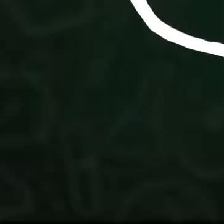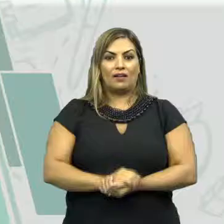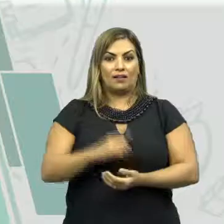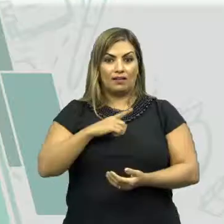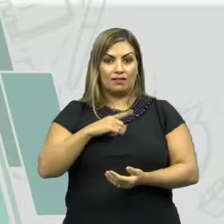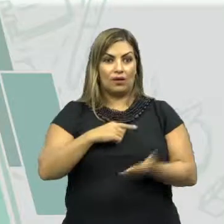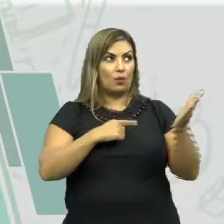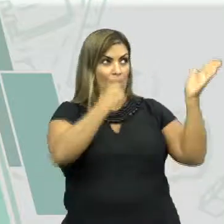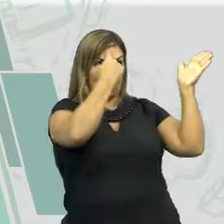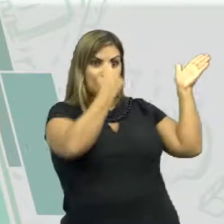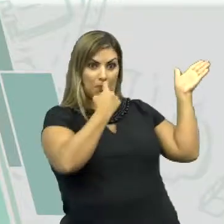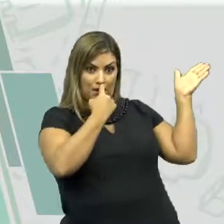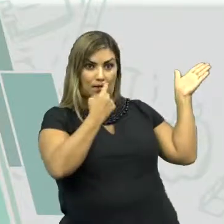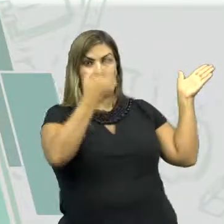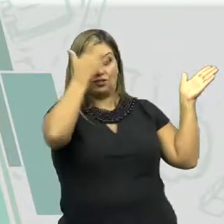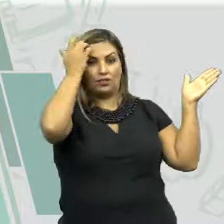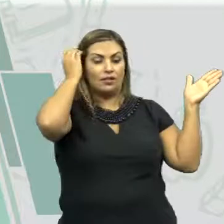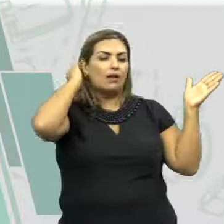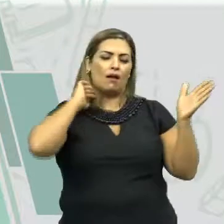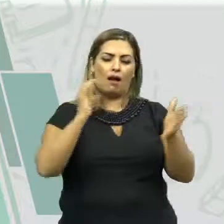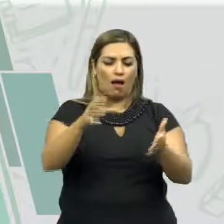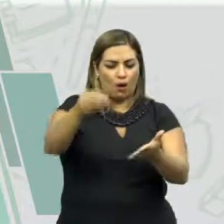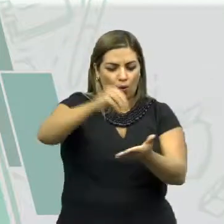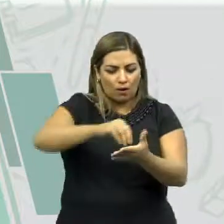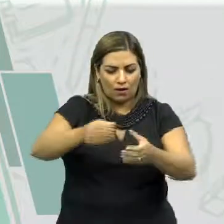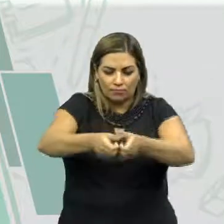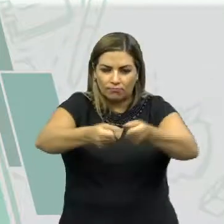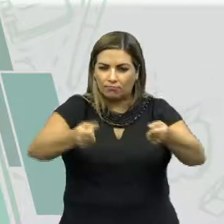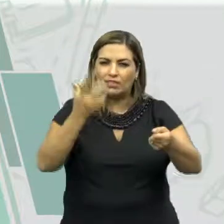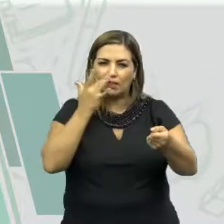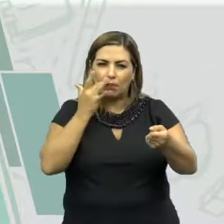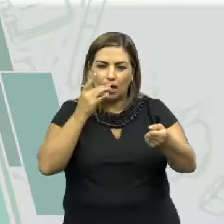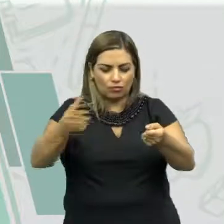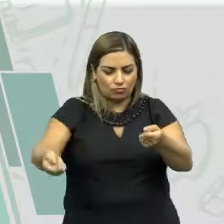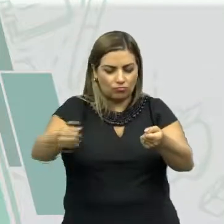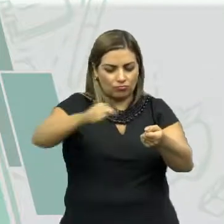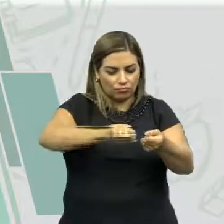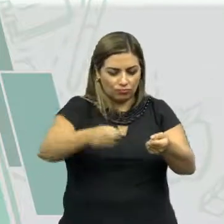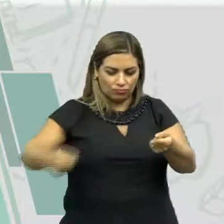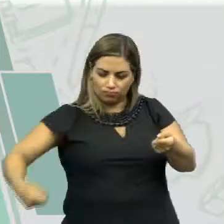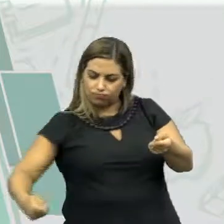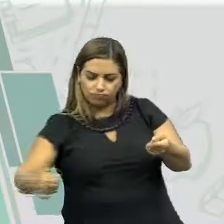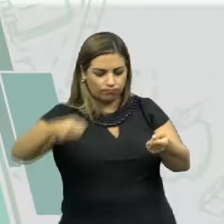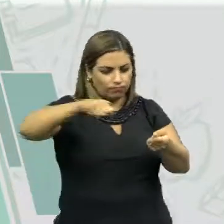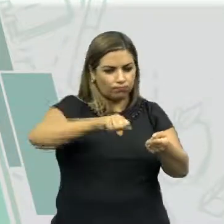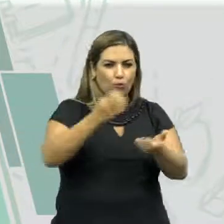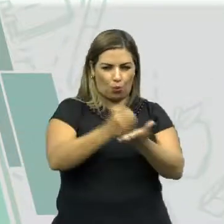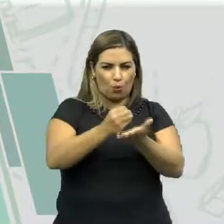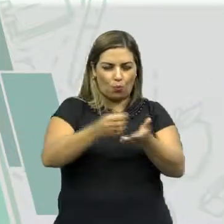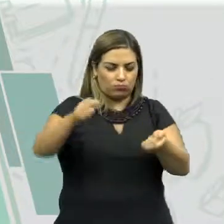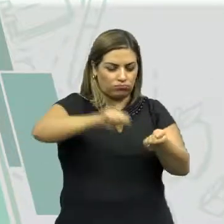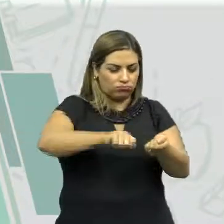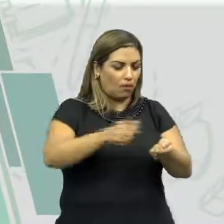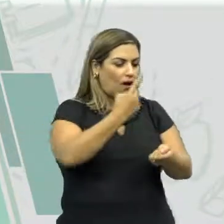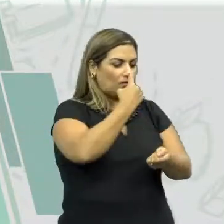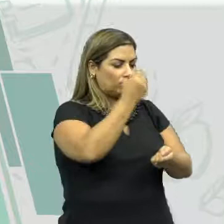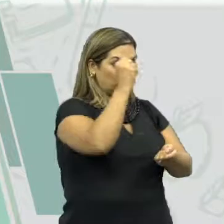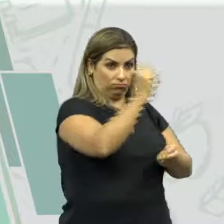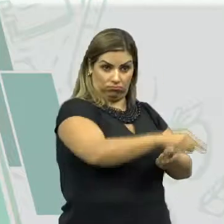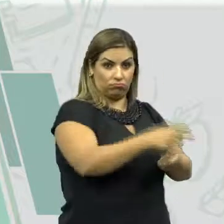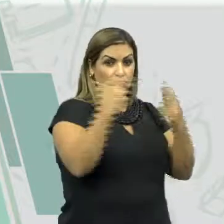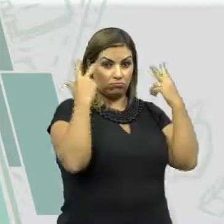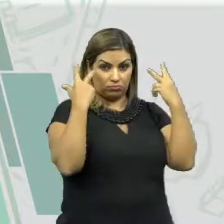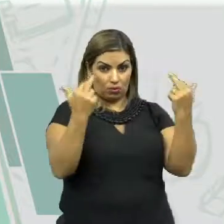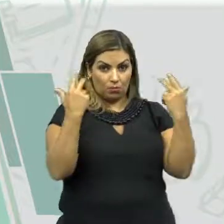A coleta das fezes dos animais domésticos em sacolas plásticas e seus descartes em